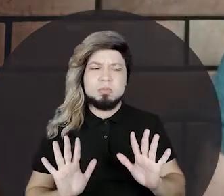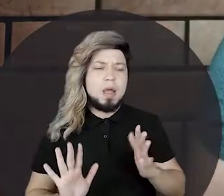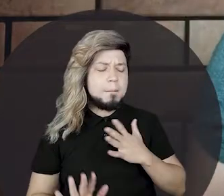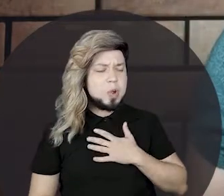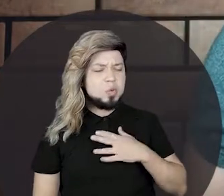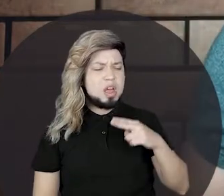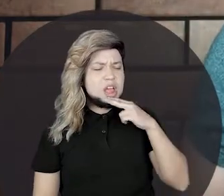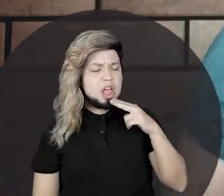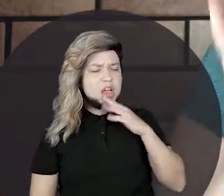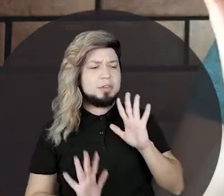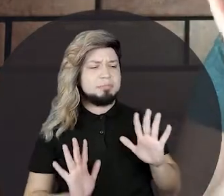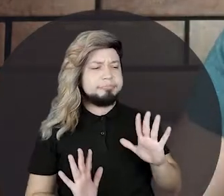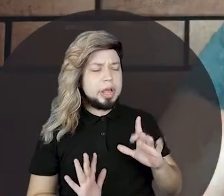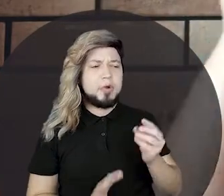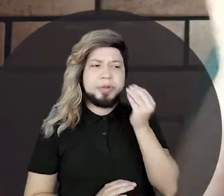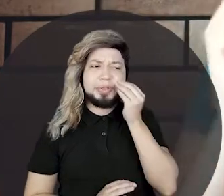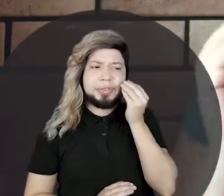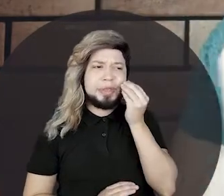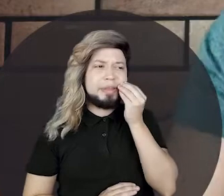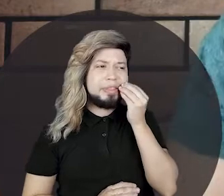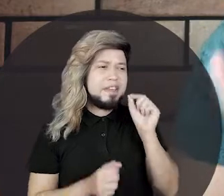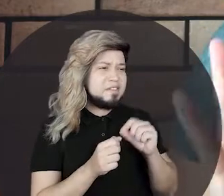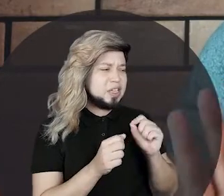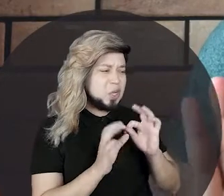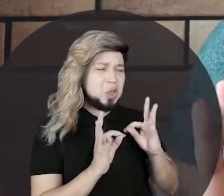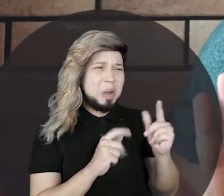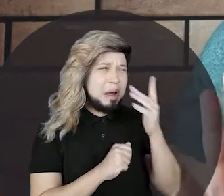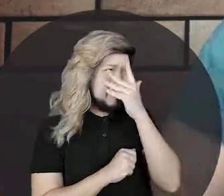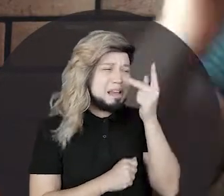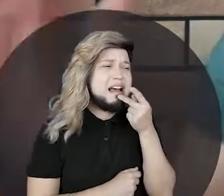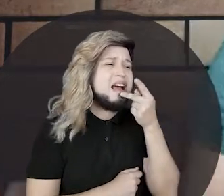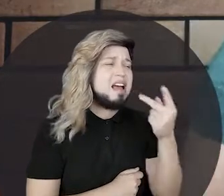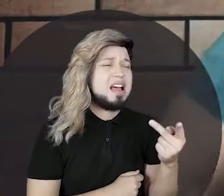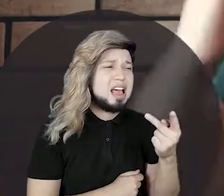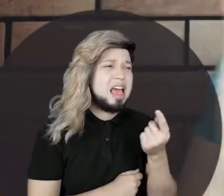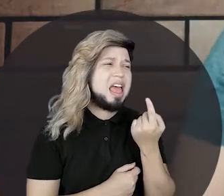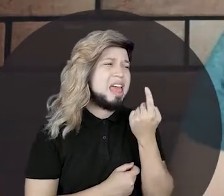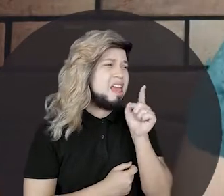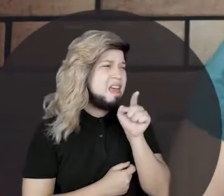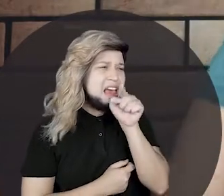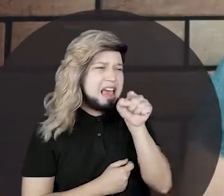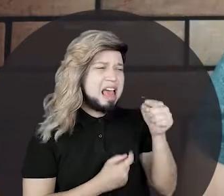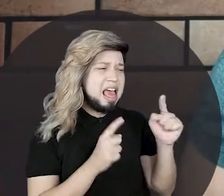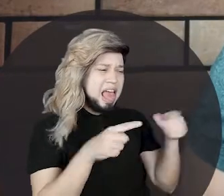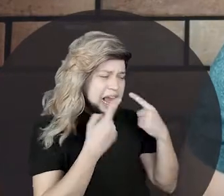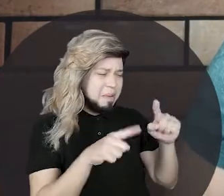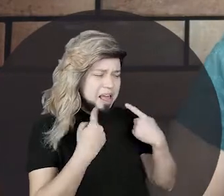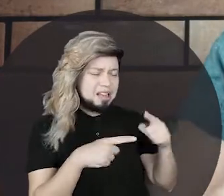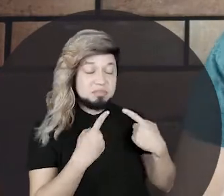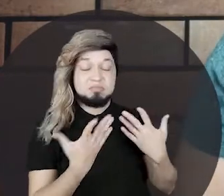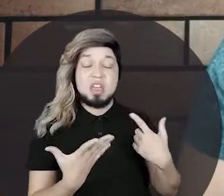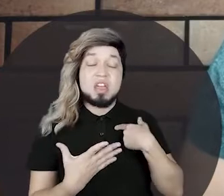Meu filho, meu netinho. Olha, eu tentei agradar todo mundo. E uma hora eu reclamo, outra hora eu reclamo. Vou fazer o seguinte.